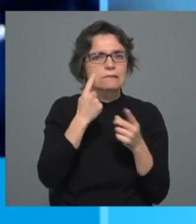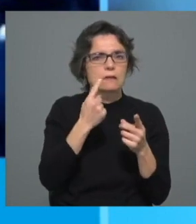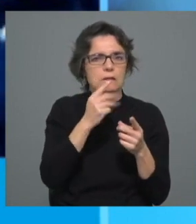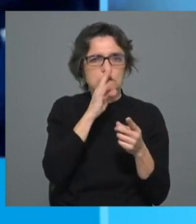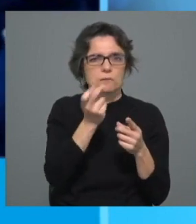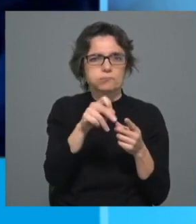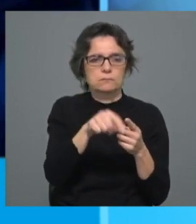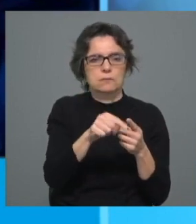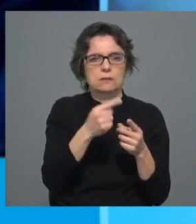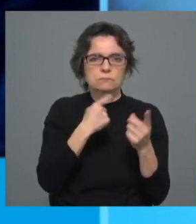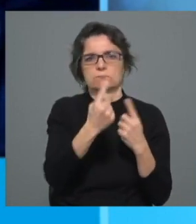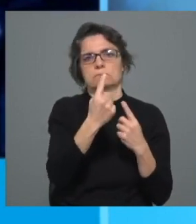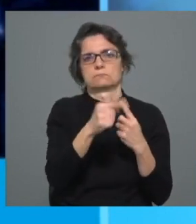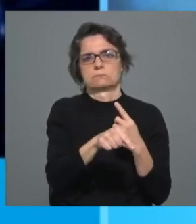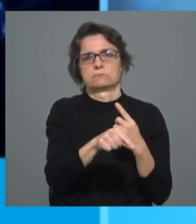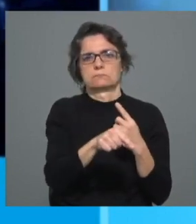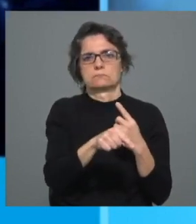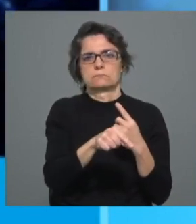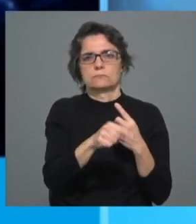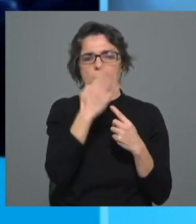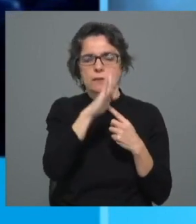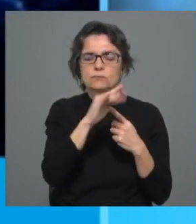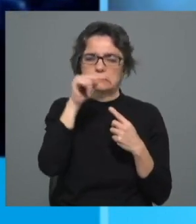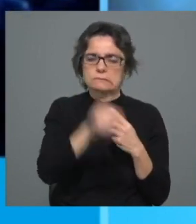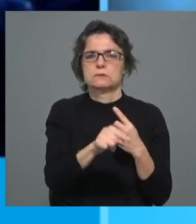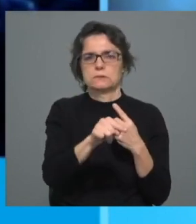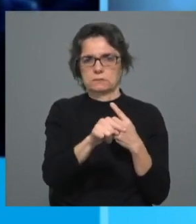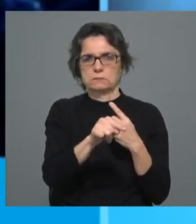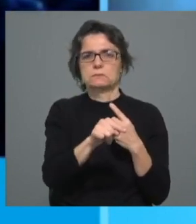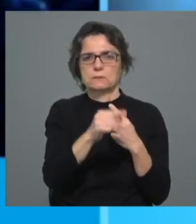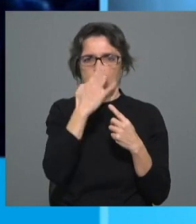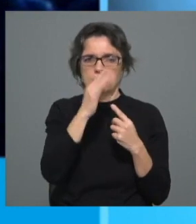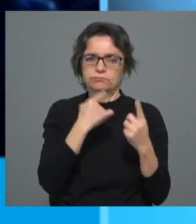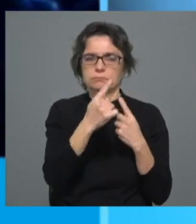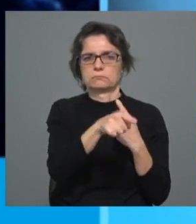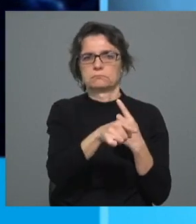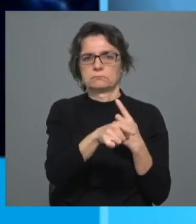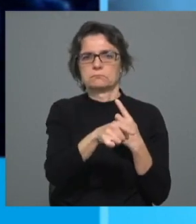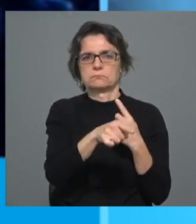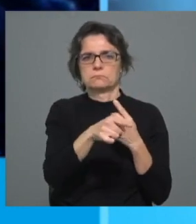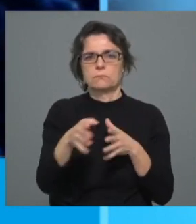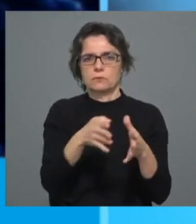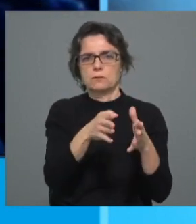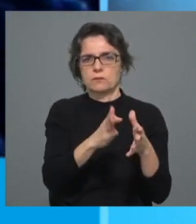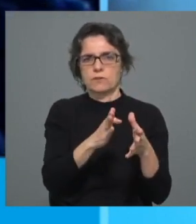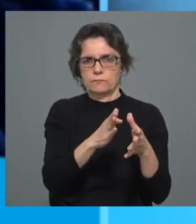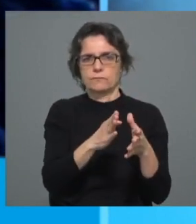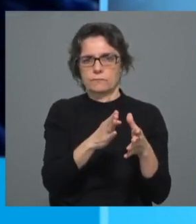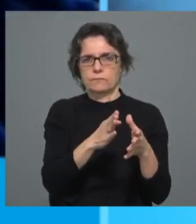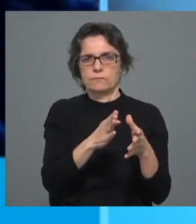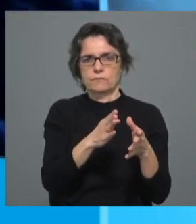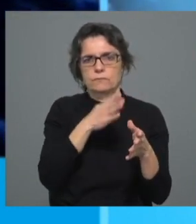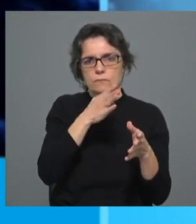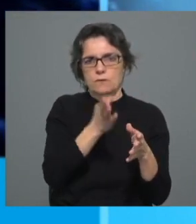seja uma atitude nova, e, efetivamente, como disse na linha de orientações que já estavam definidas nos